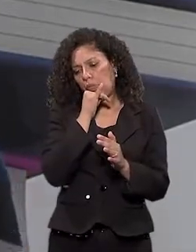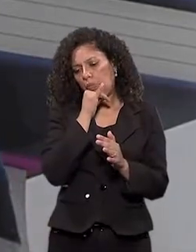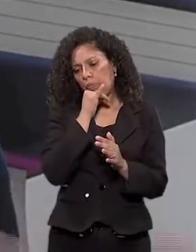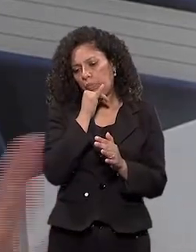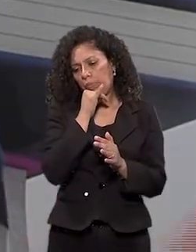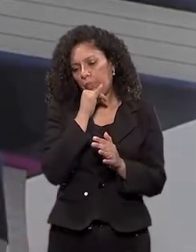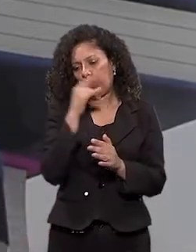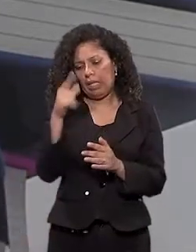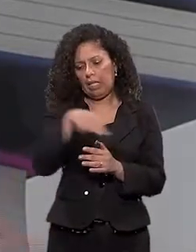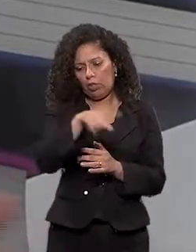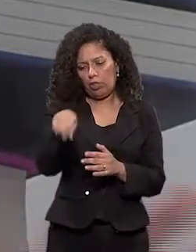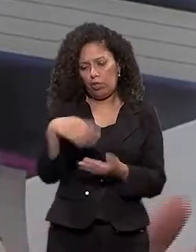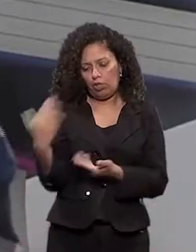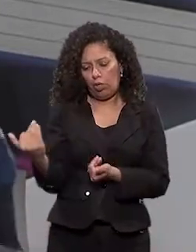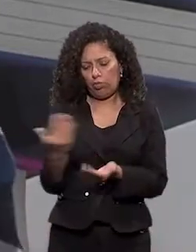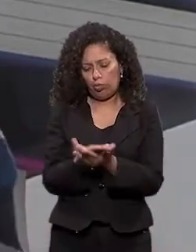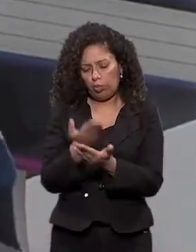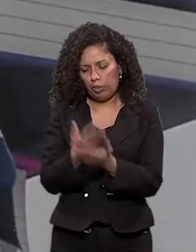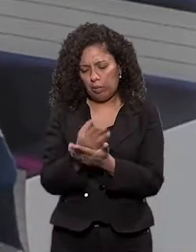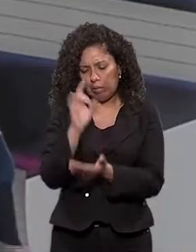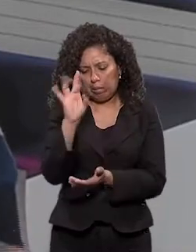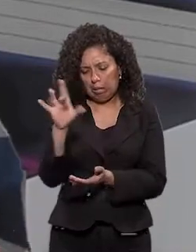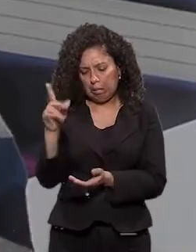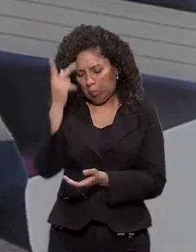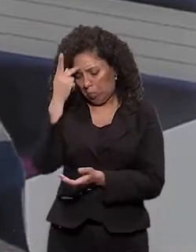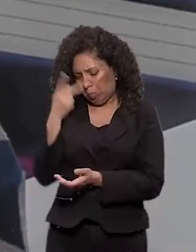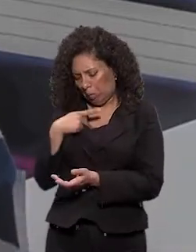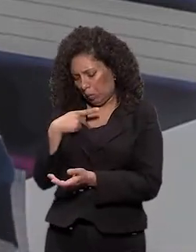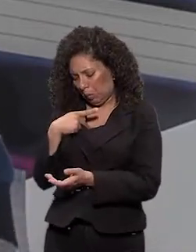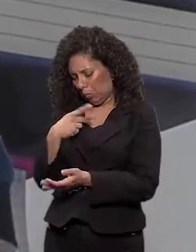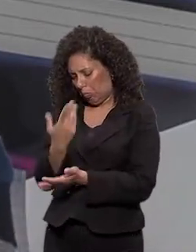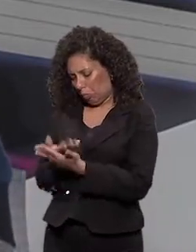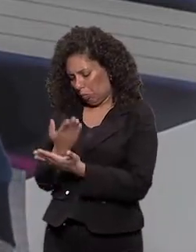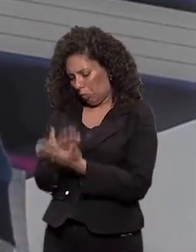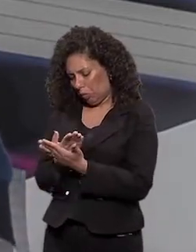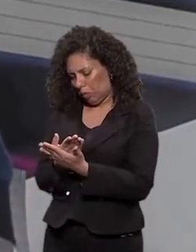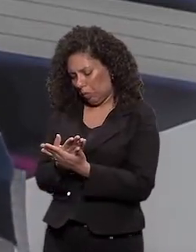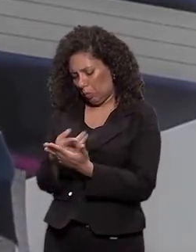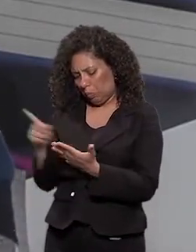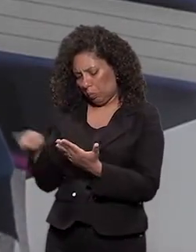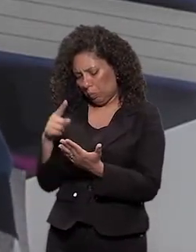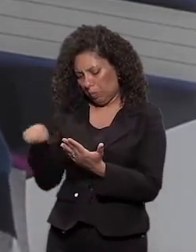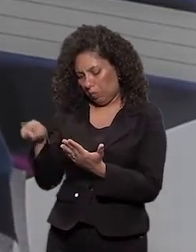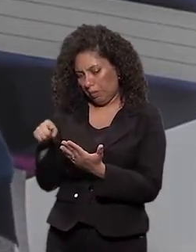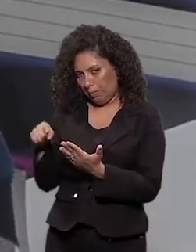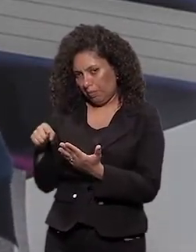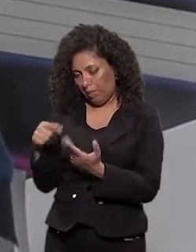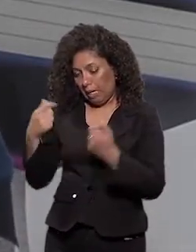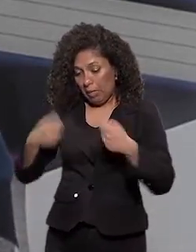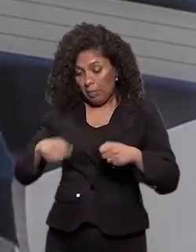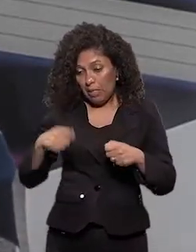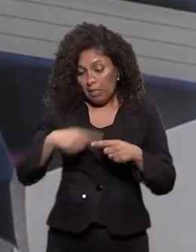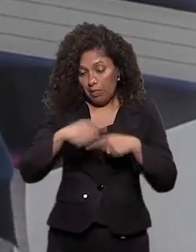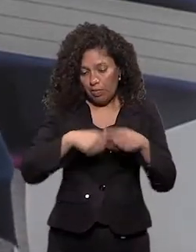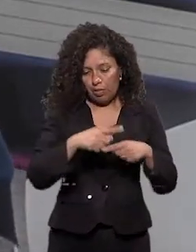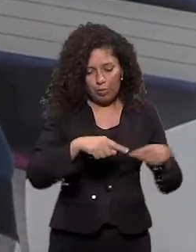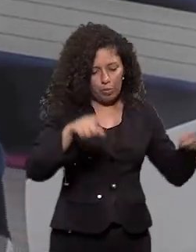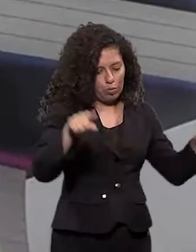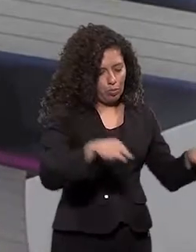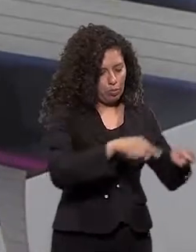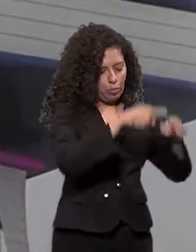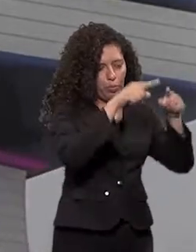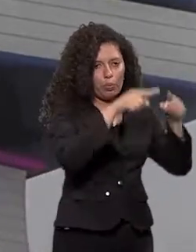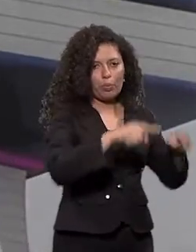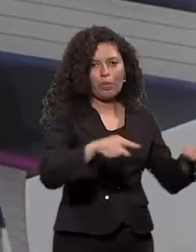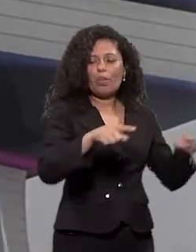momento na aula que a gente estava estudando individualmente. Cada um no canto, estudando uma parte musical. E chegou a hora de tocar. E eu lembro de chegar e falou,